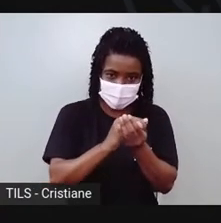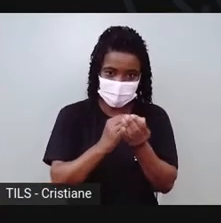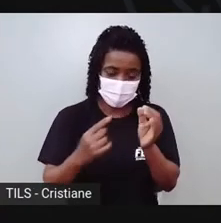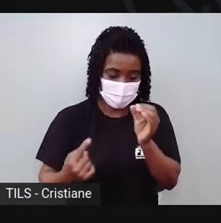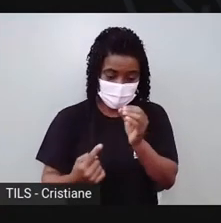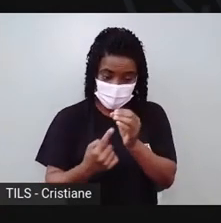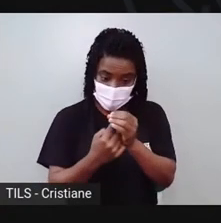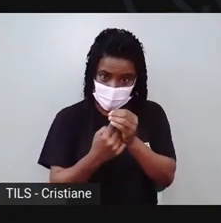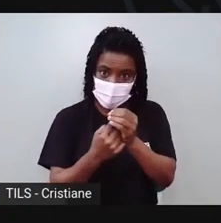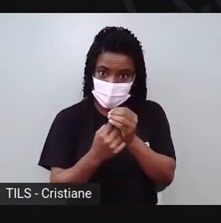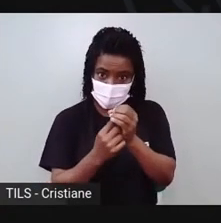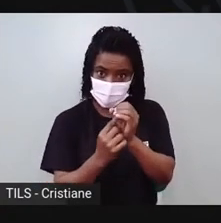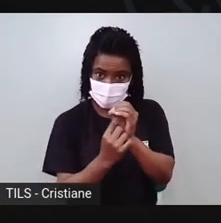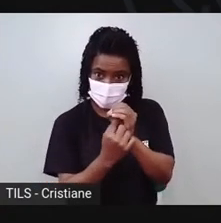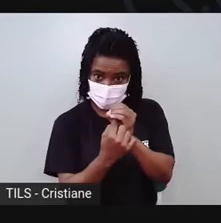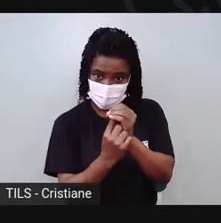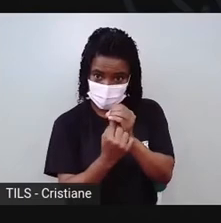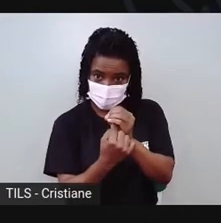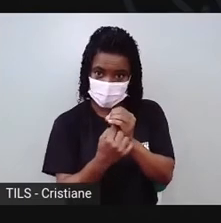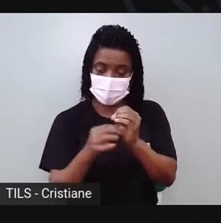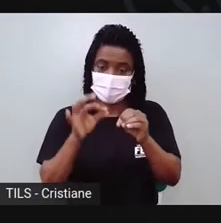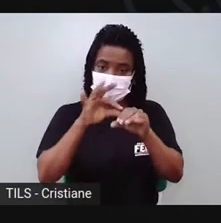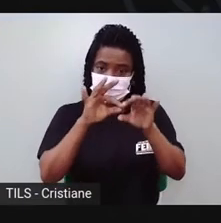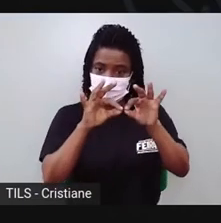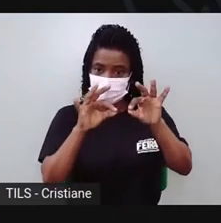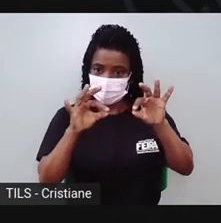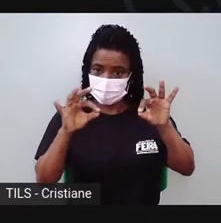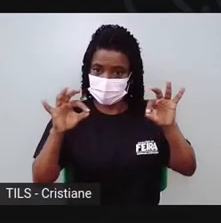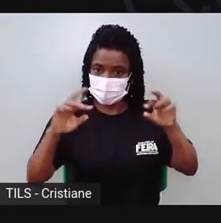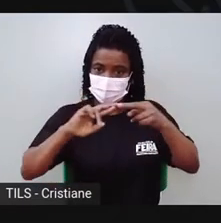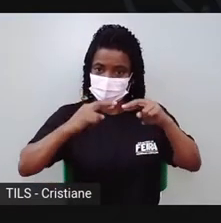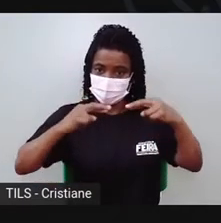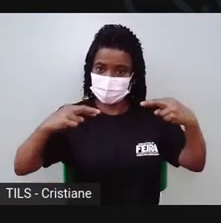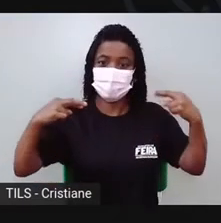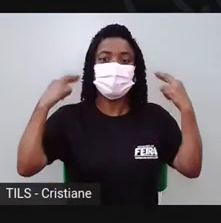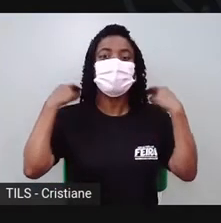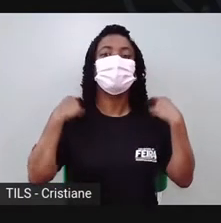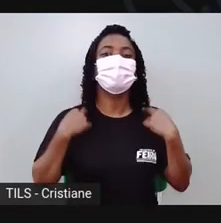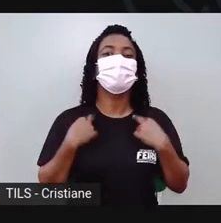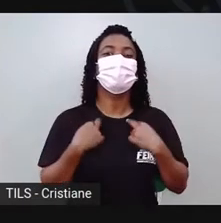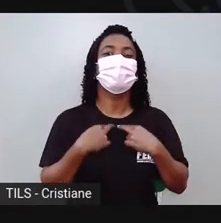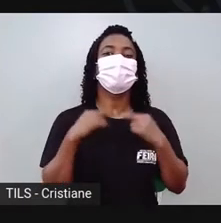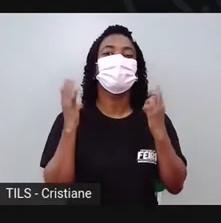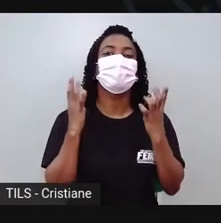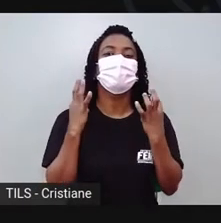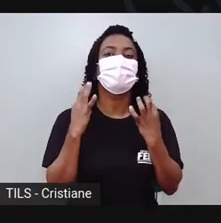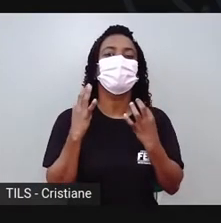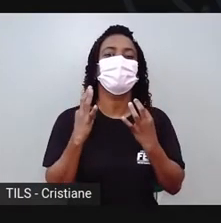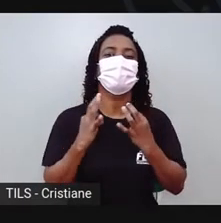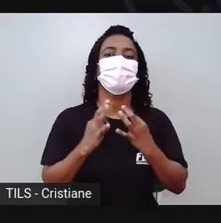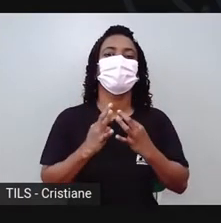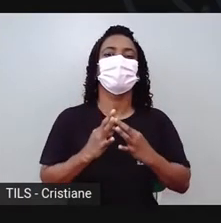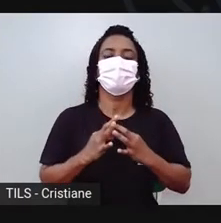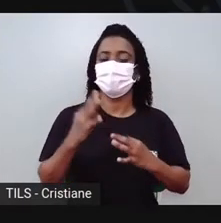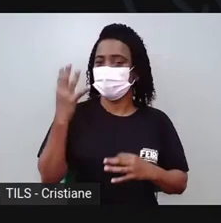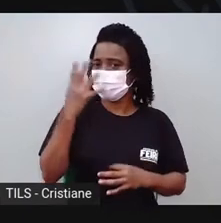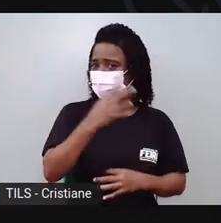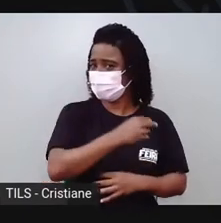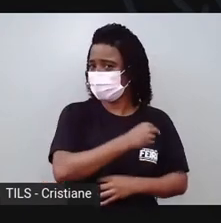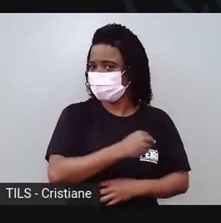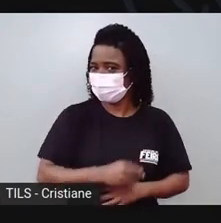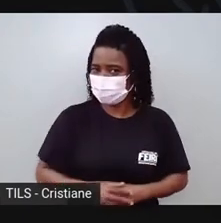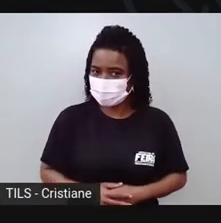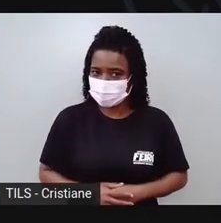e faz o cordão de, o colar de cerâmica. Pode colocar